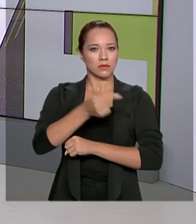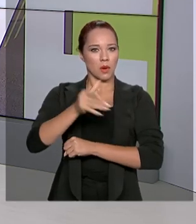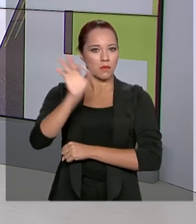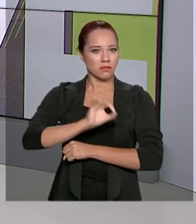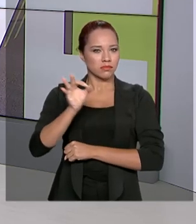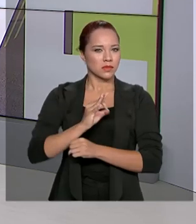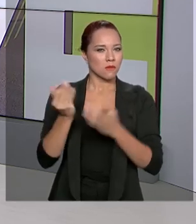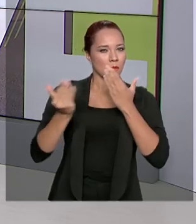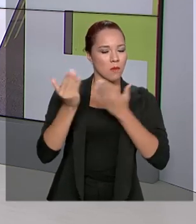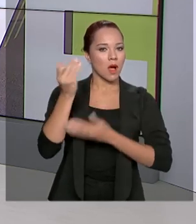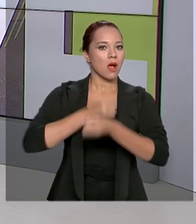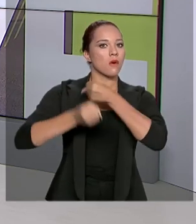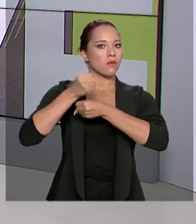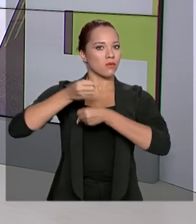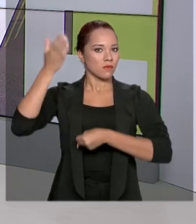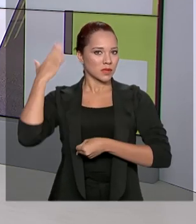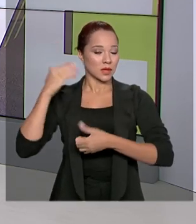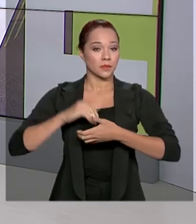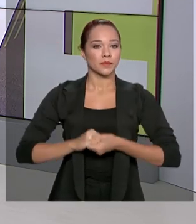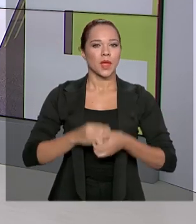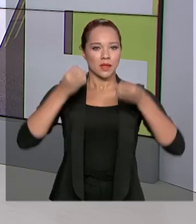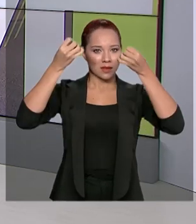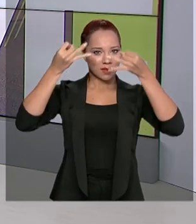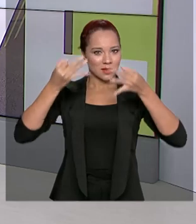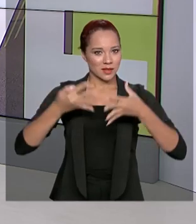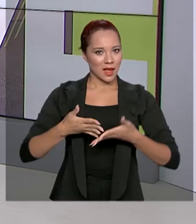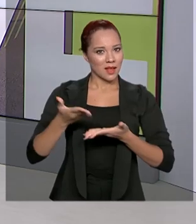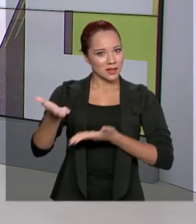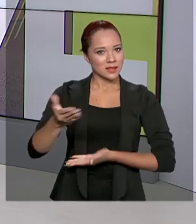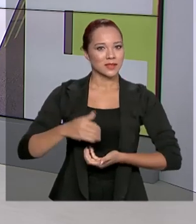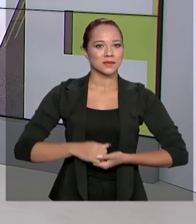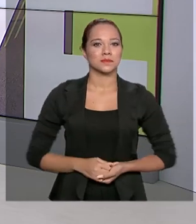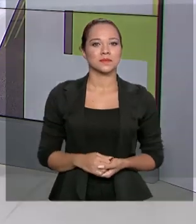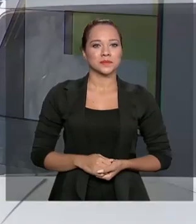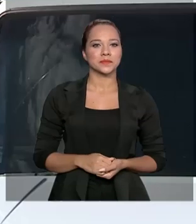comparação ao ano passado. Os detalhes com Alisson Machado.